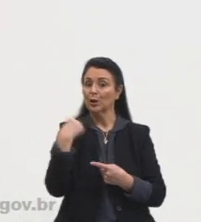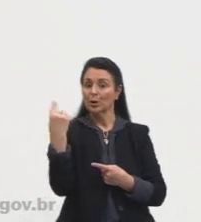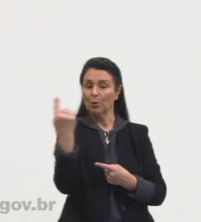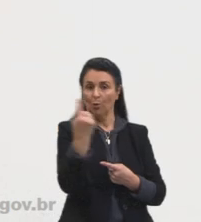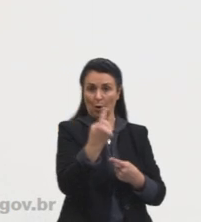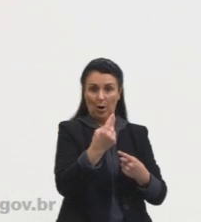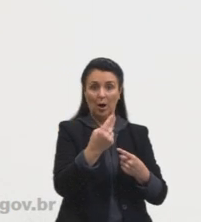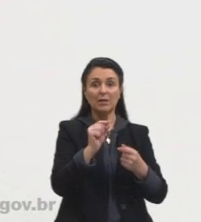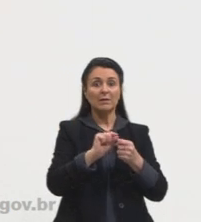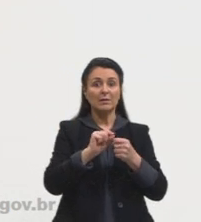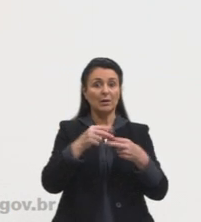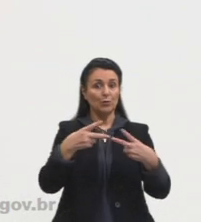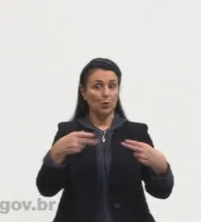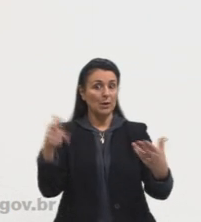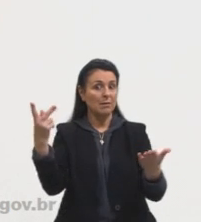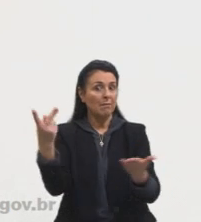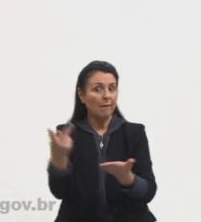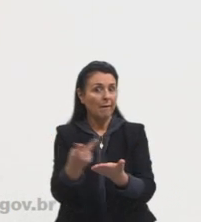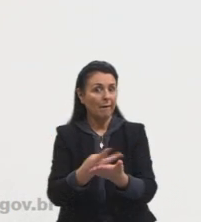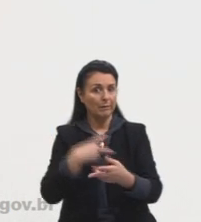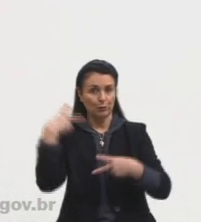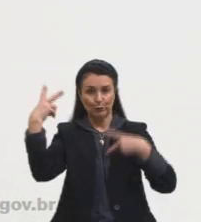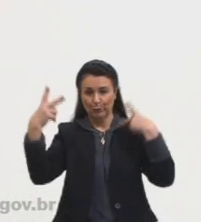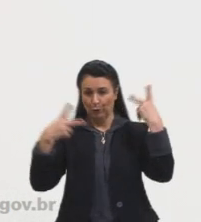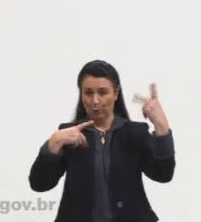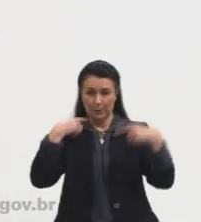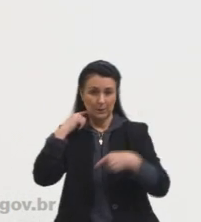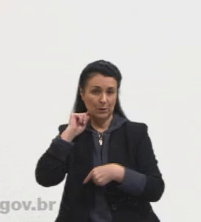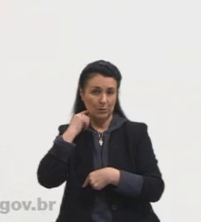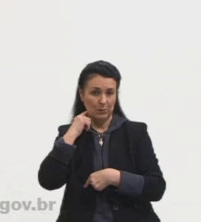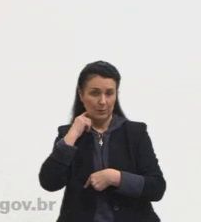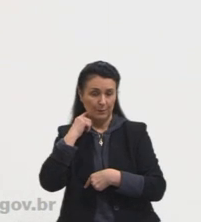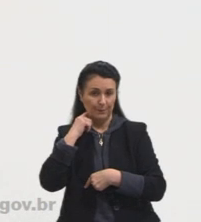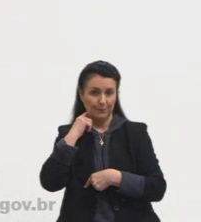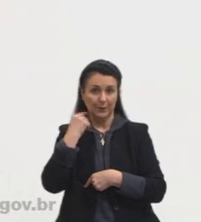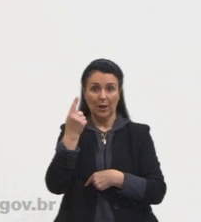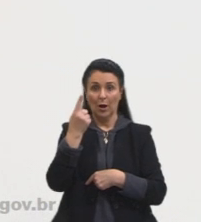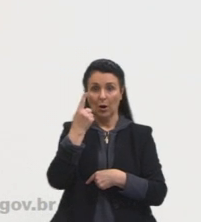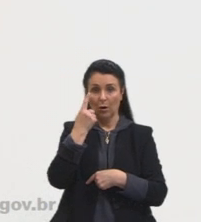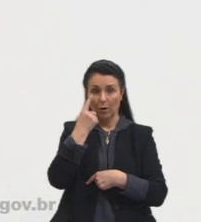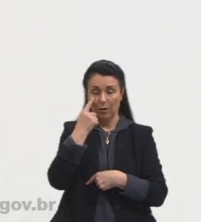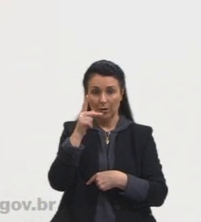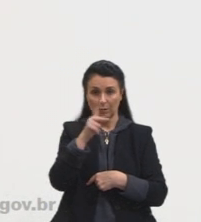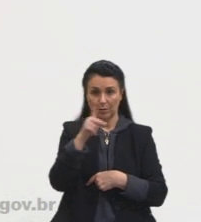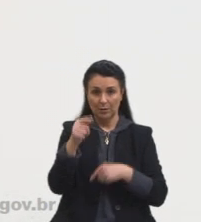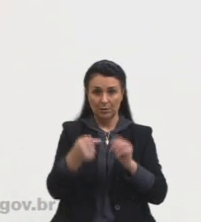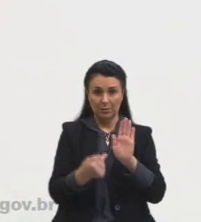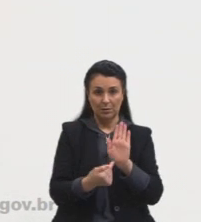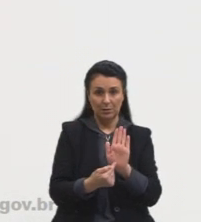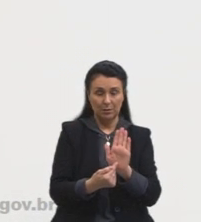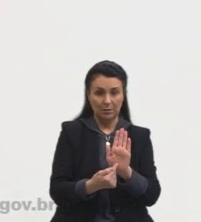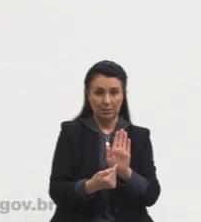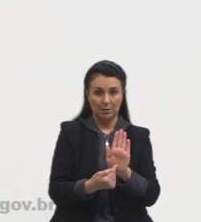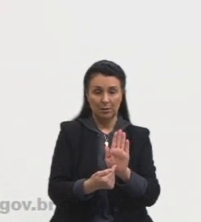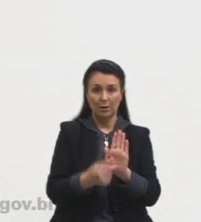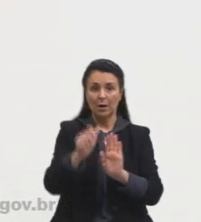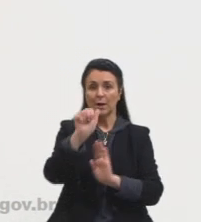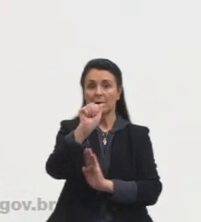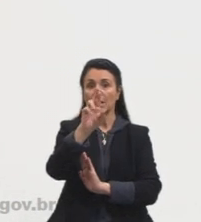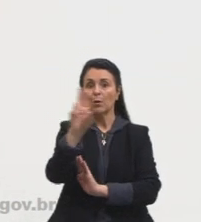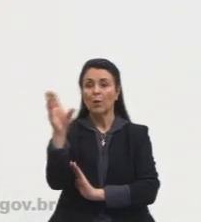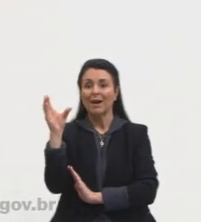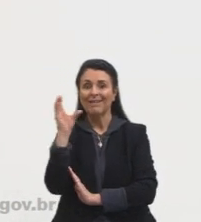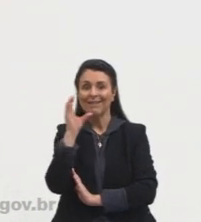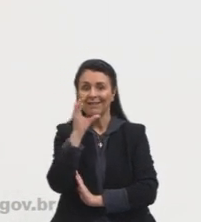aí de poluição atmosférica. Nós temos uma condição normal aqui em cima, né, vou mostrar aqui em cima para vocês, então nós temos o ar quente,